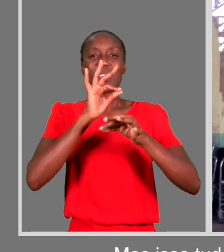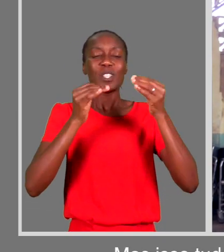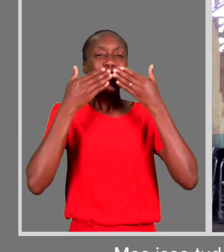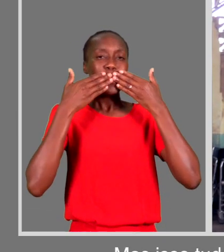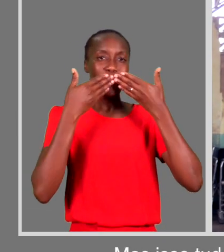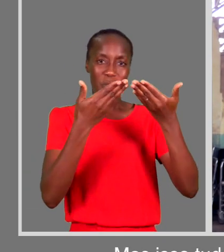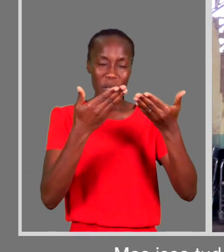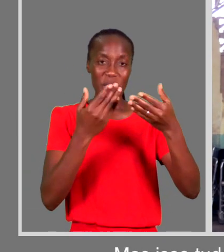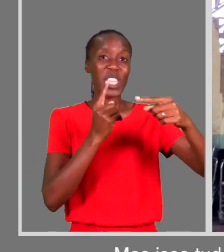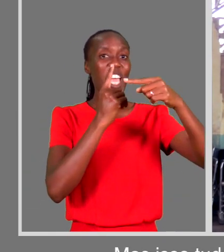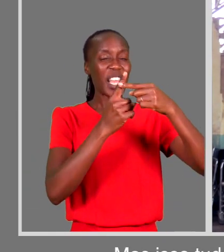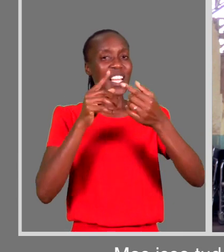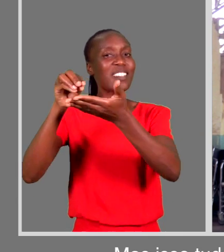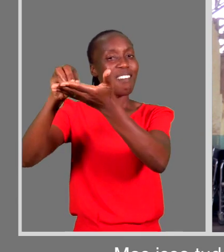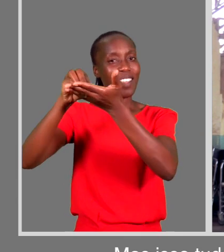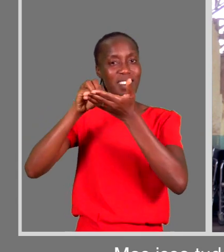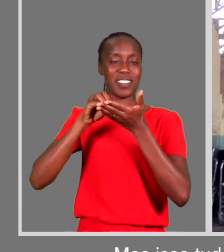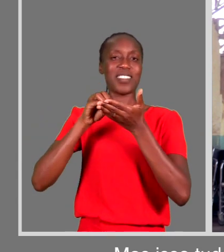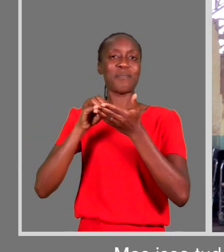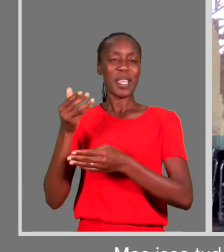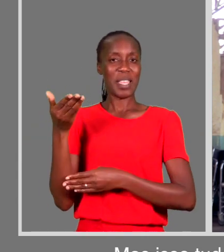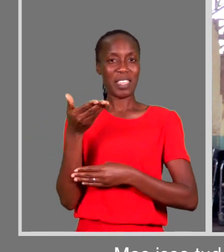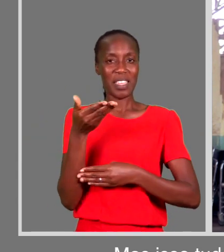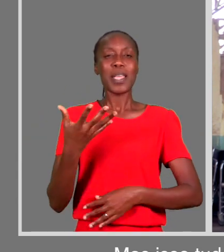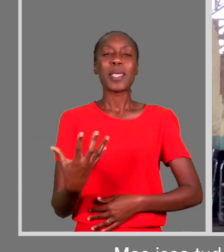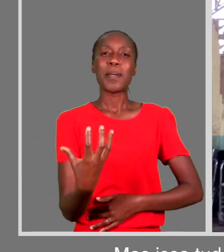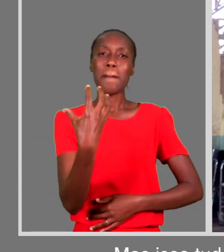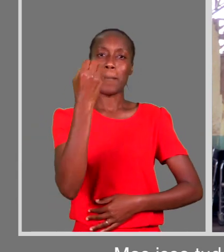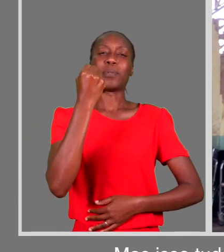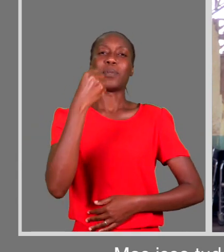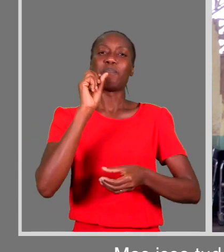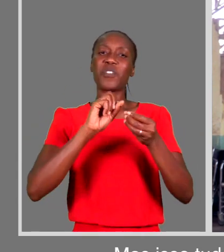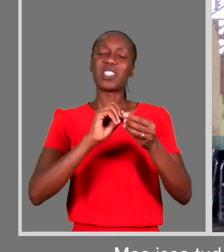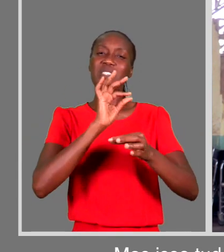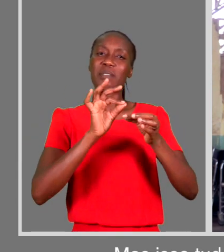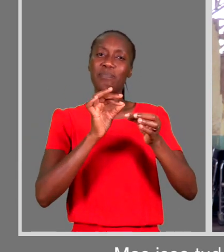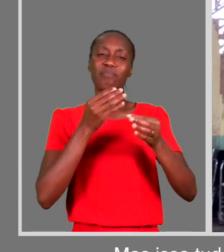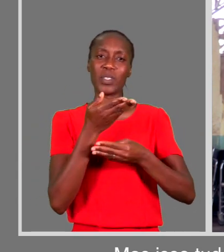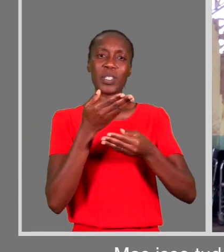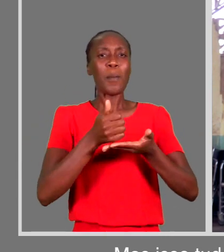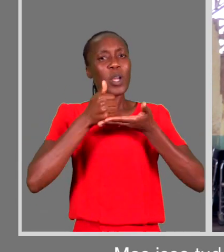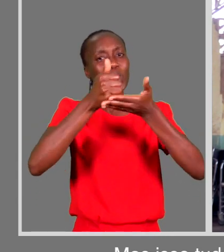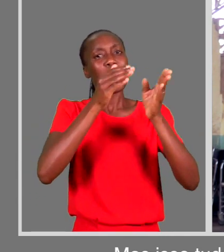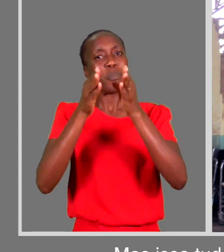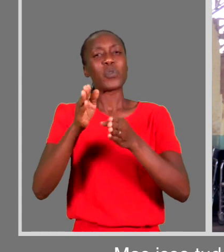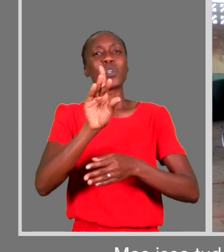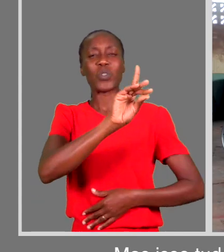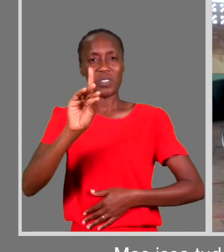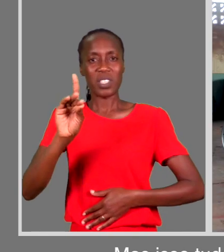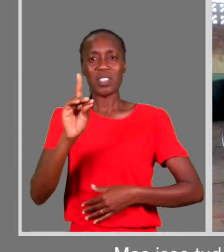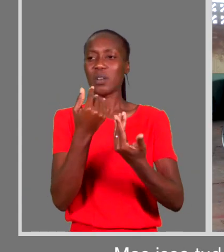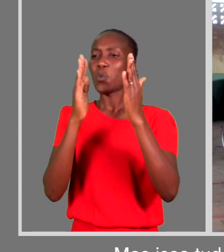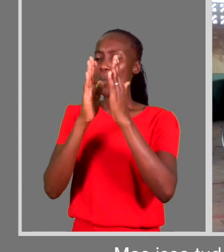doação que o Ministério recebe para poder ajudar